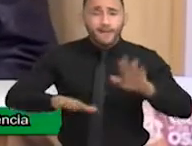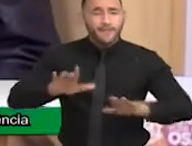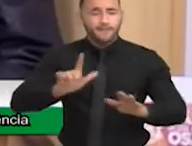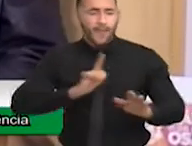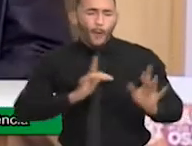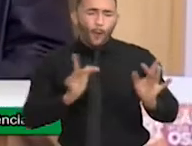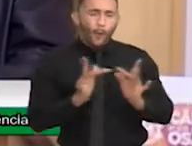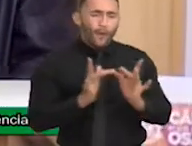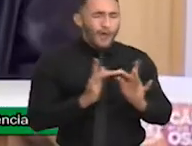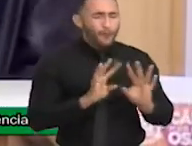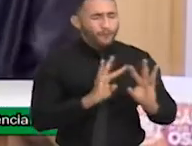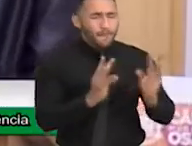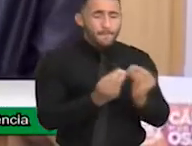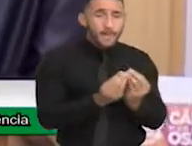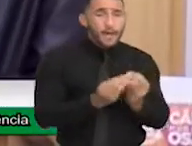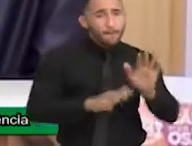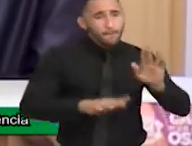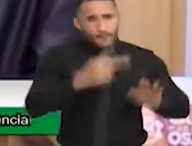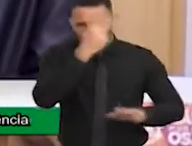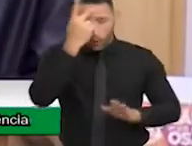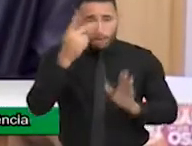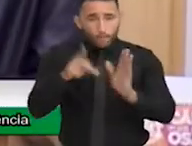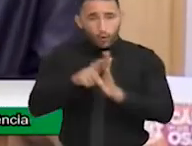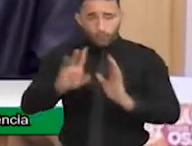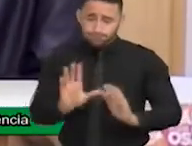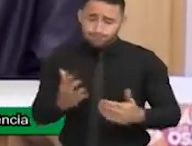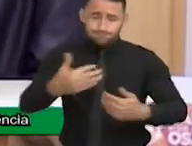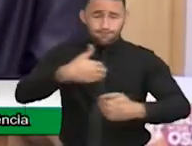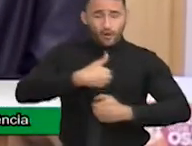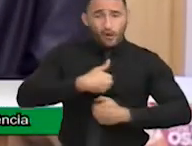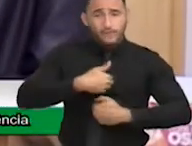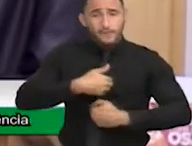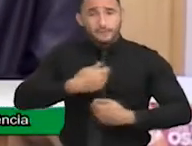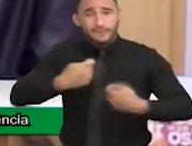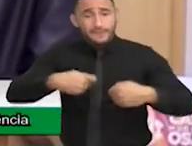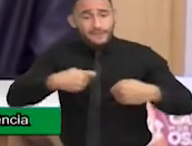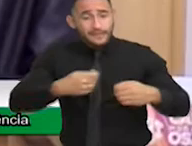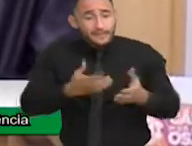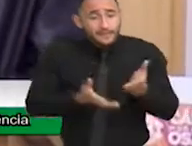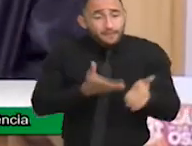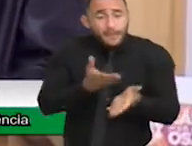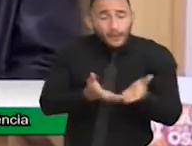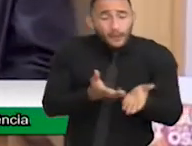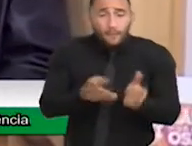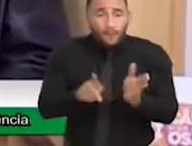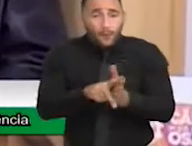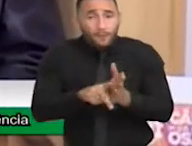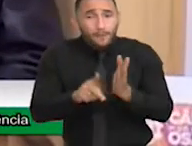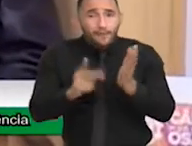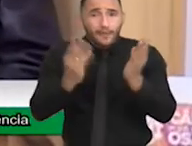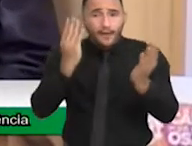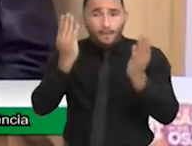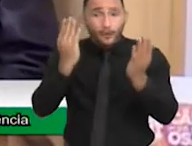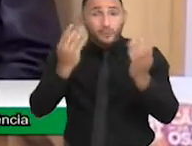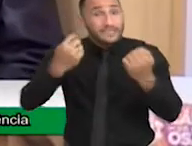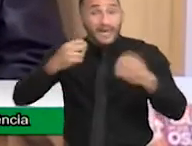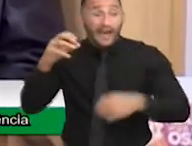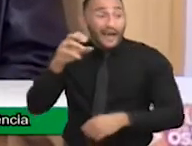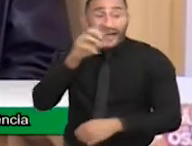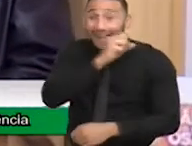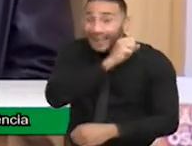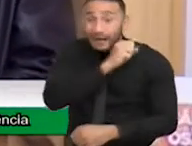de pessoas com transtorno do espectro autista, ou seja, por fazer tratamento psicoterapêutico, sabe que o tratamento é para ontem.